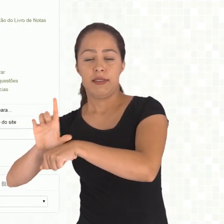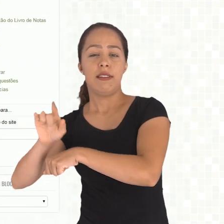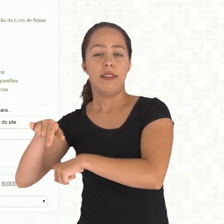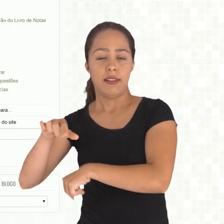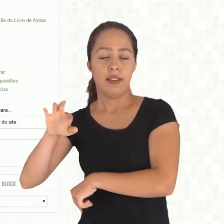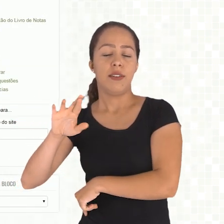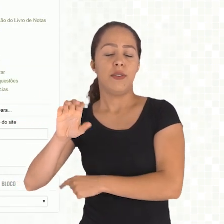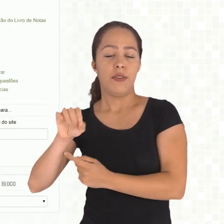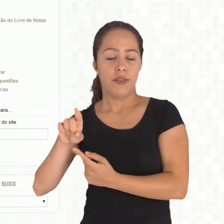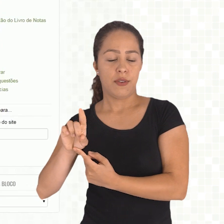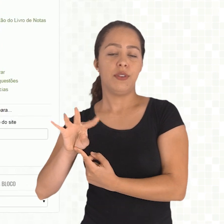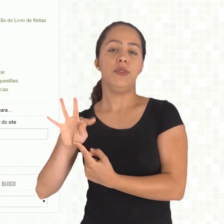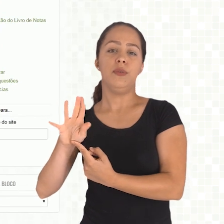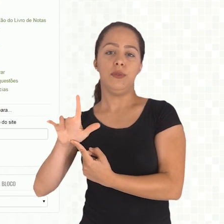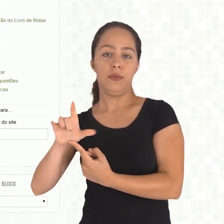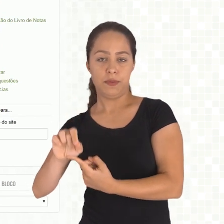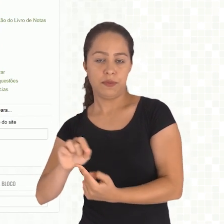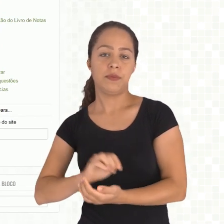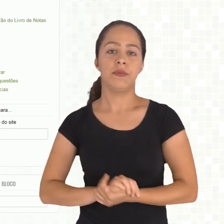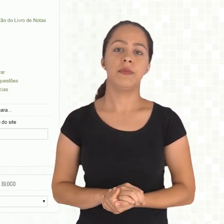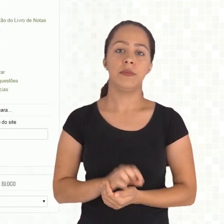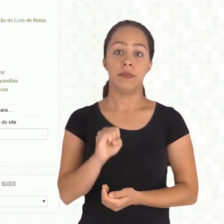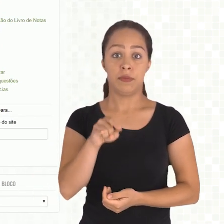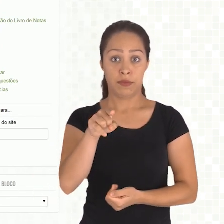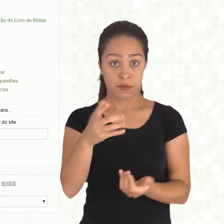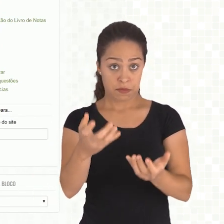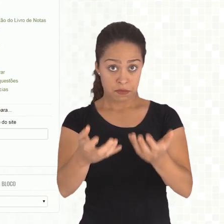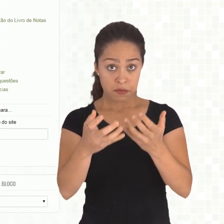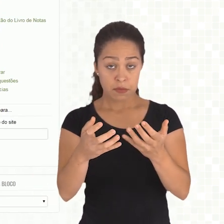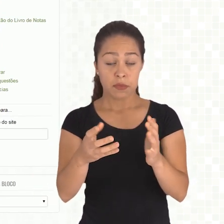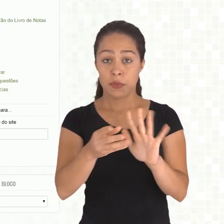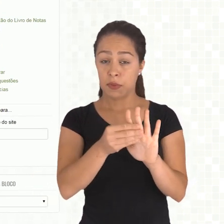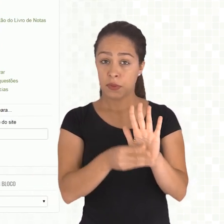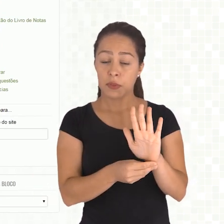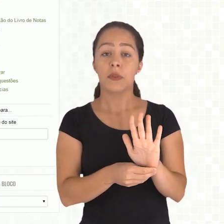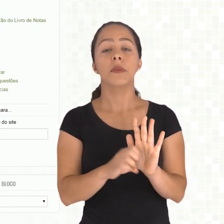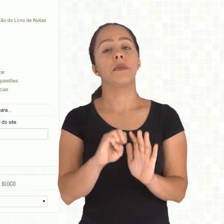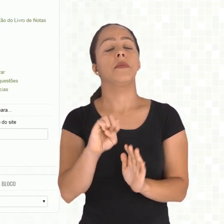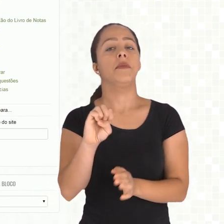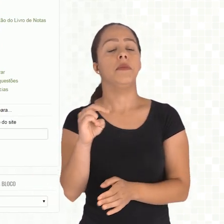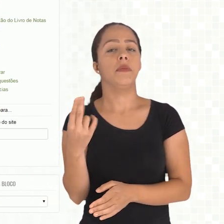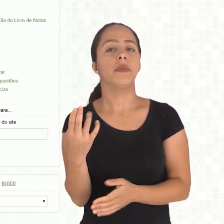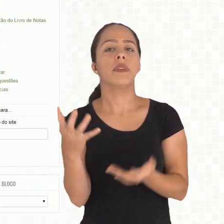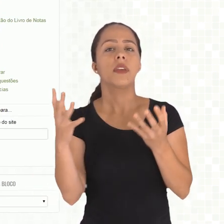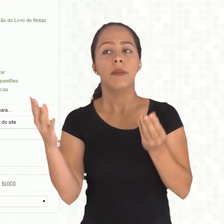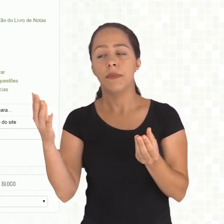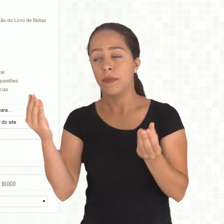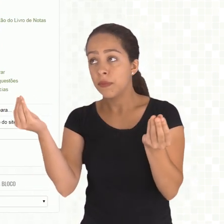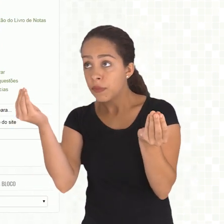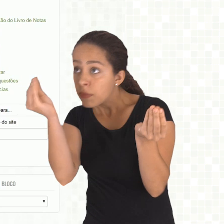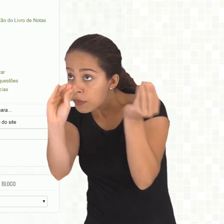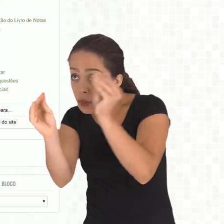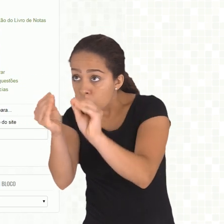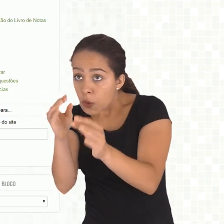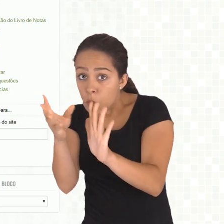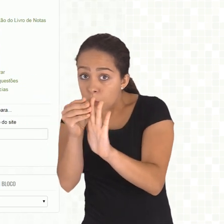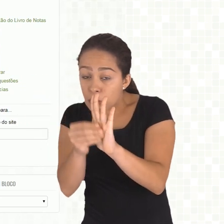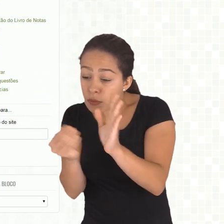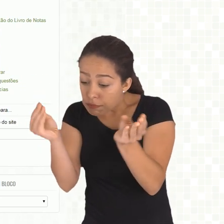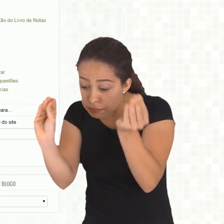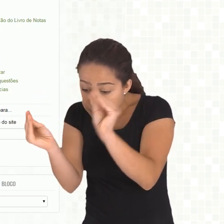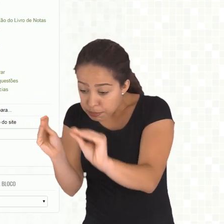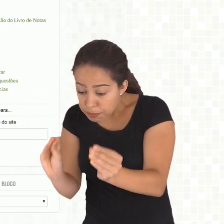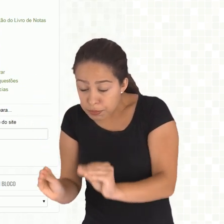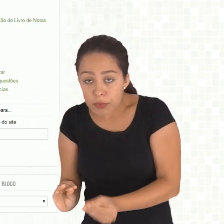dividir o seu conteúdo, fazer algum tipo de inserção de conteúdo diretamente